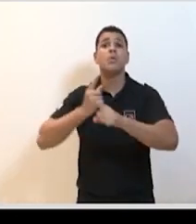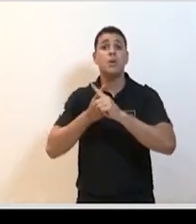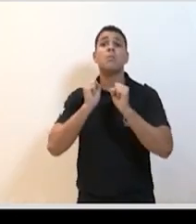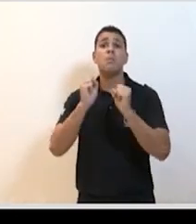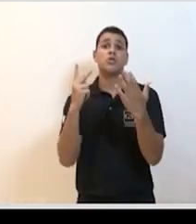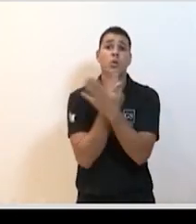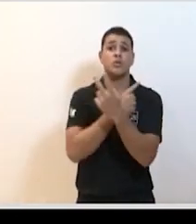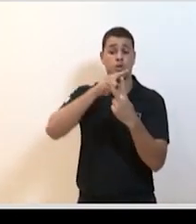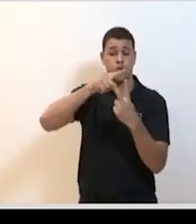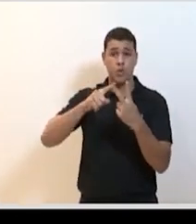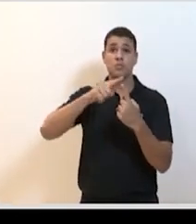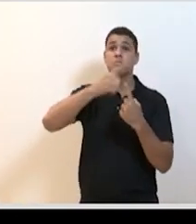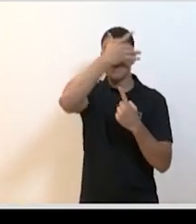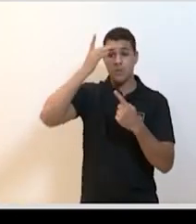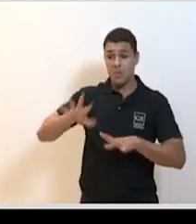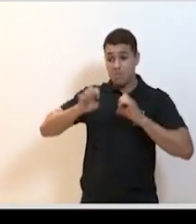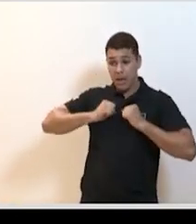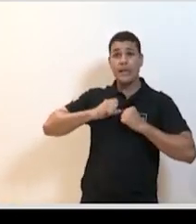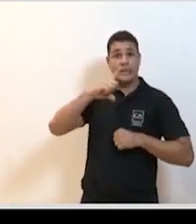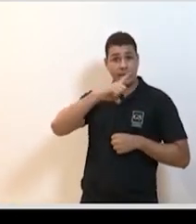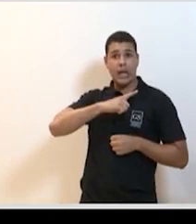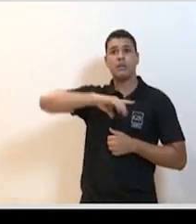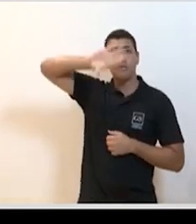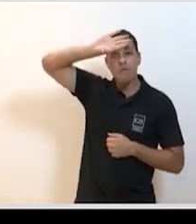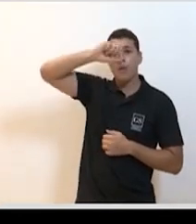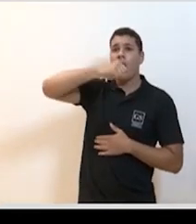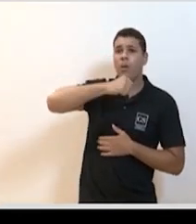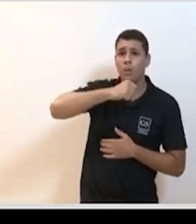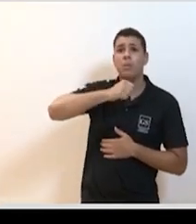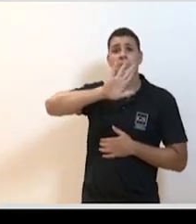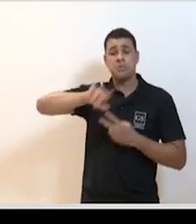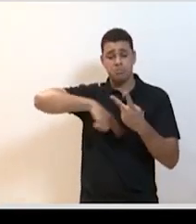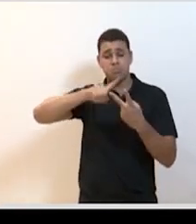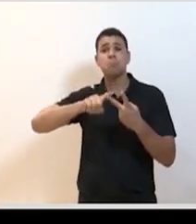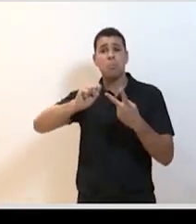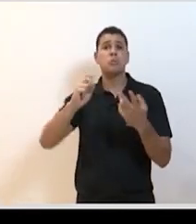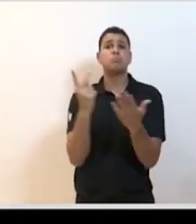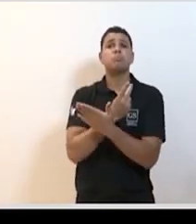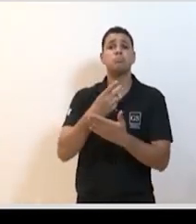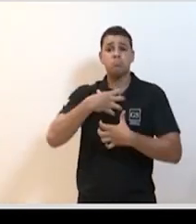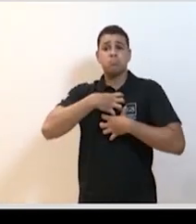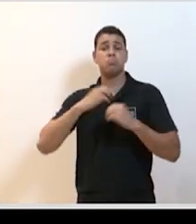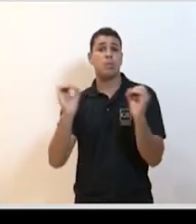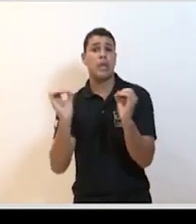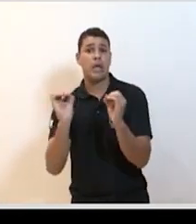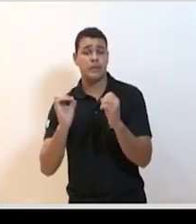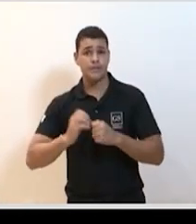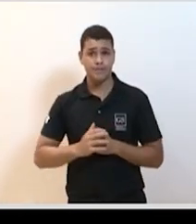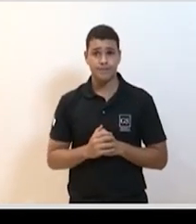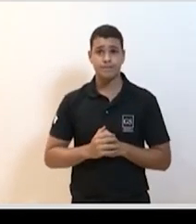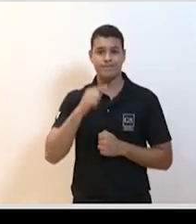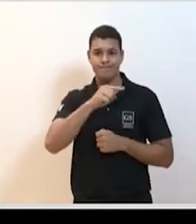no atual ritmo de transporte aéreo que a gente tem no mundo. Pode passar o próximo, por favor. Então, a epidemia que se iniciou